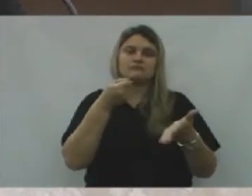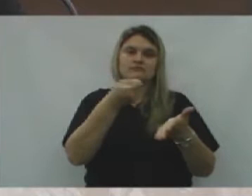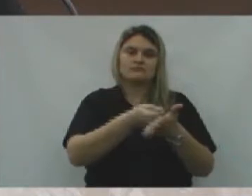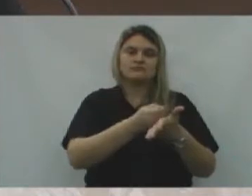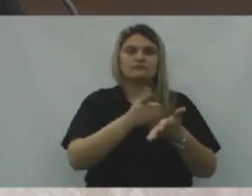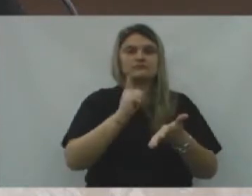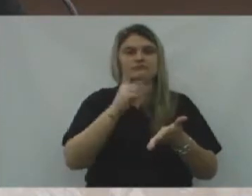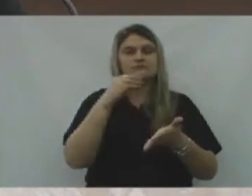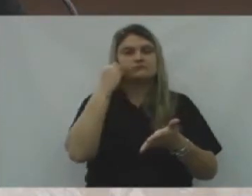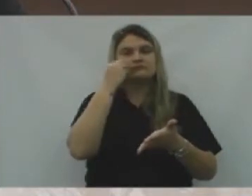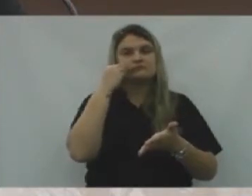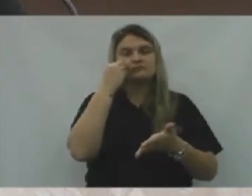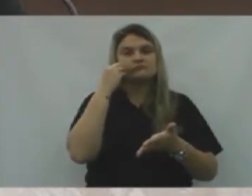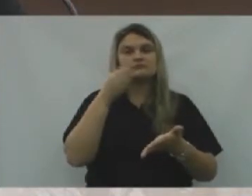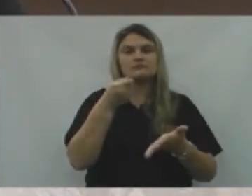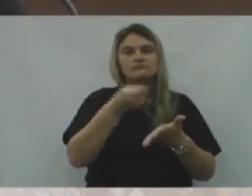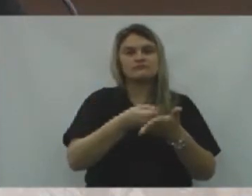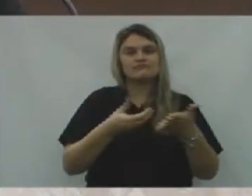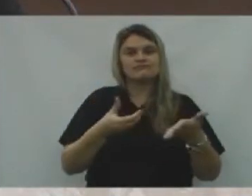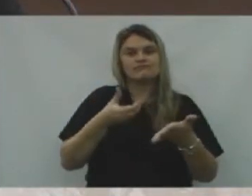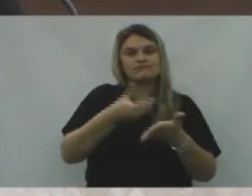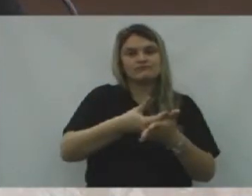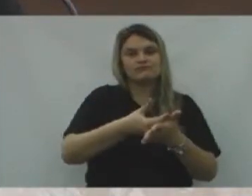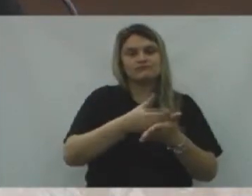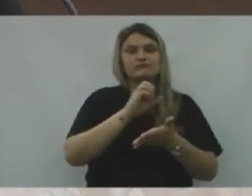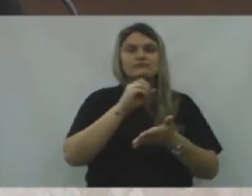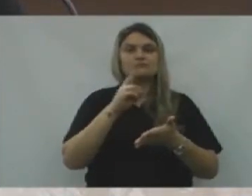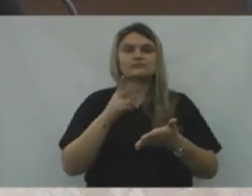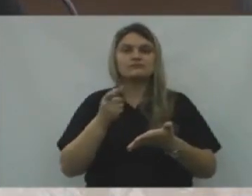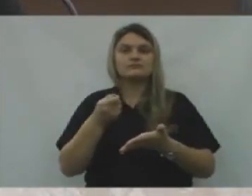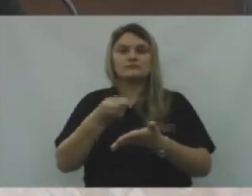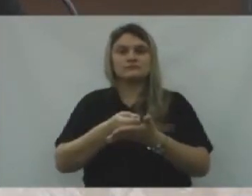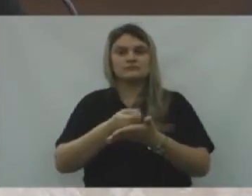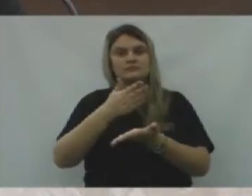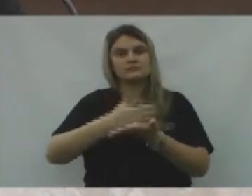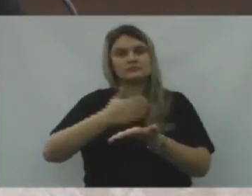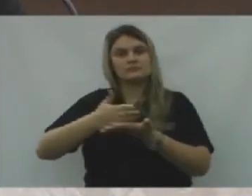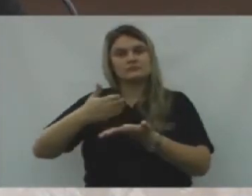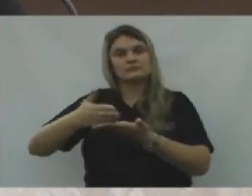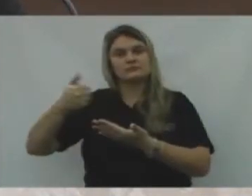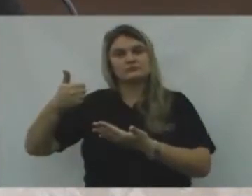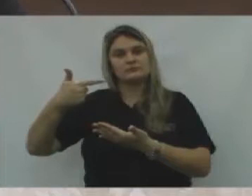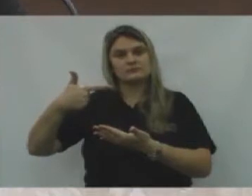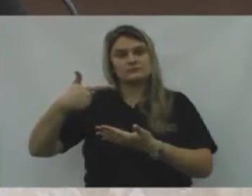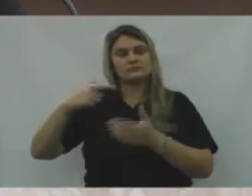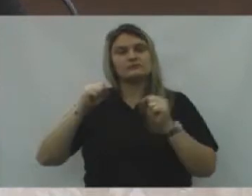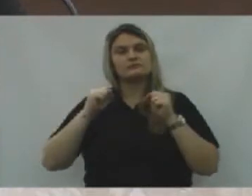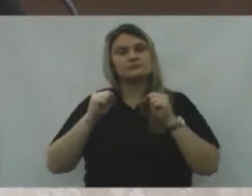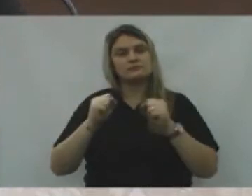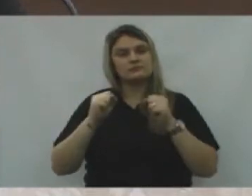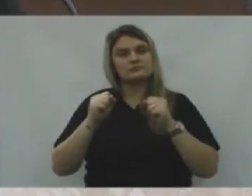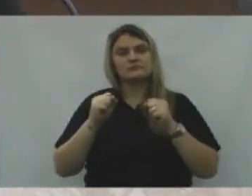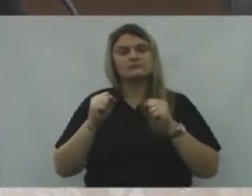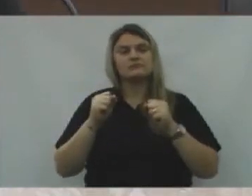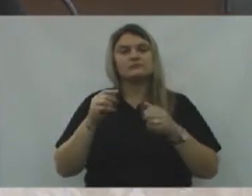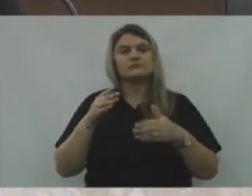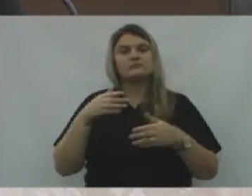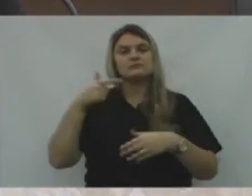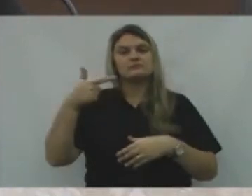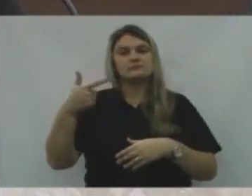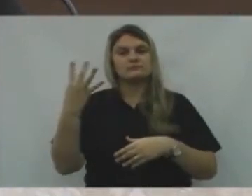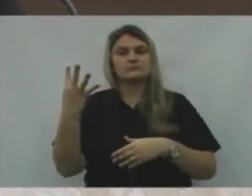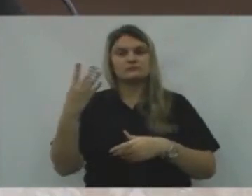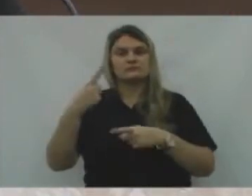oportunidades, Tanto do pagamento à vista, Quanto o pagamento Em 12 parcelas, E podendo até Ser em